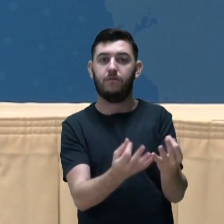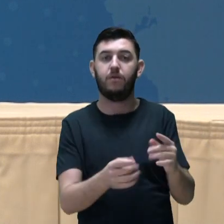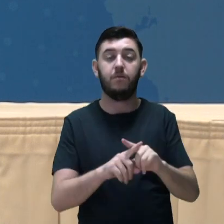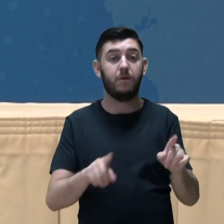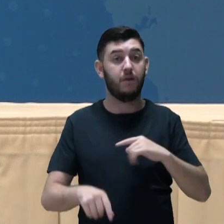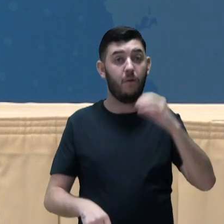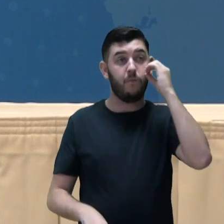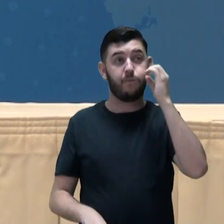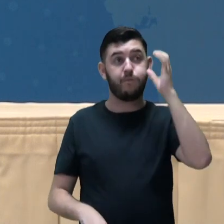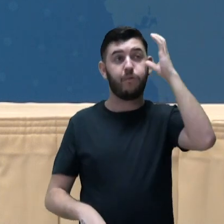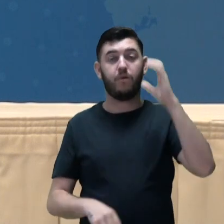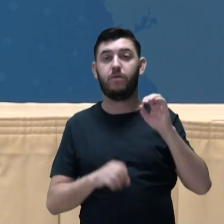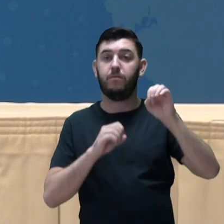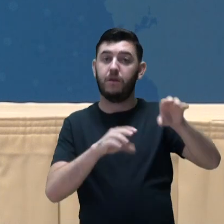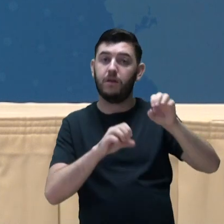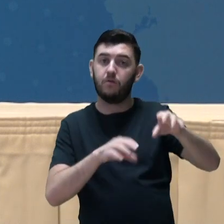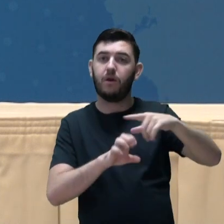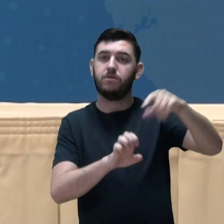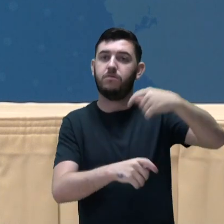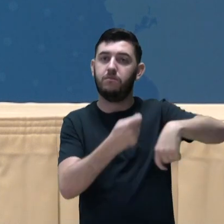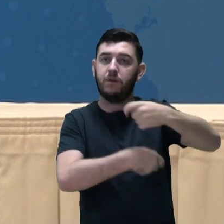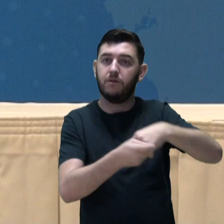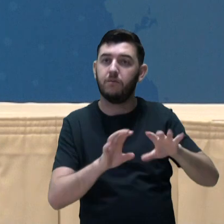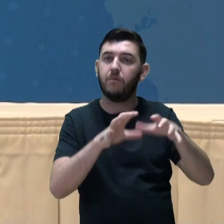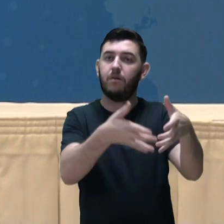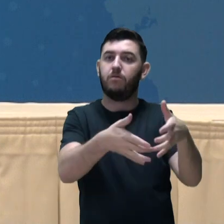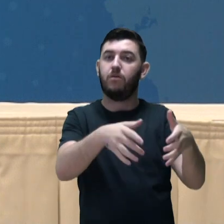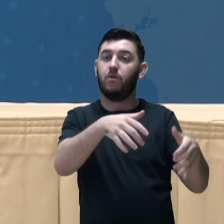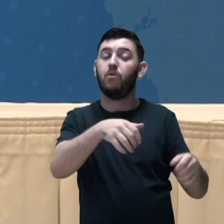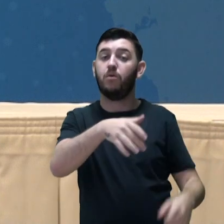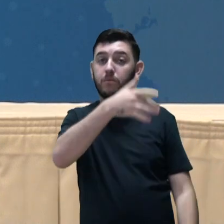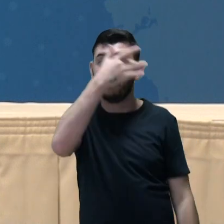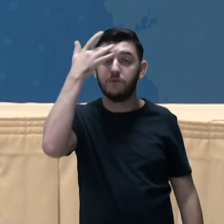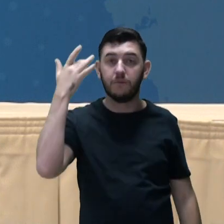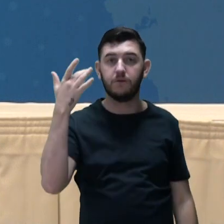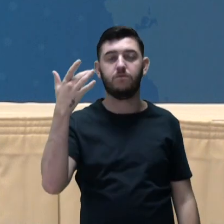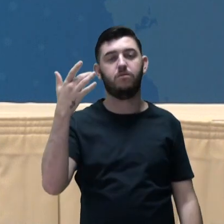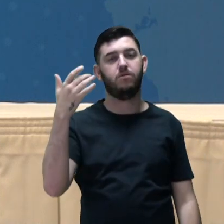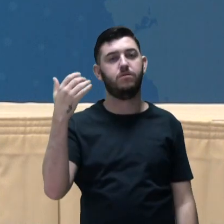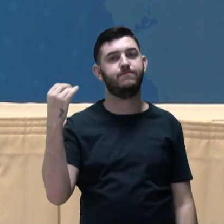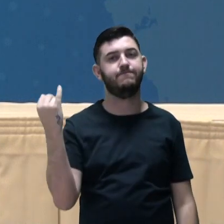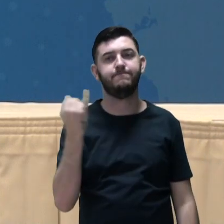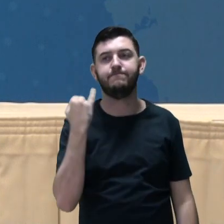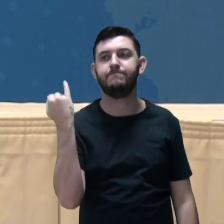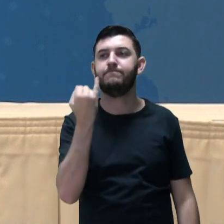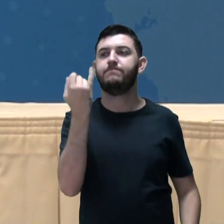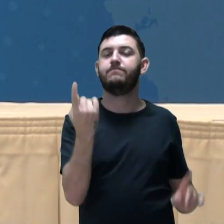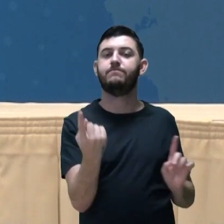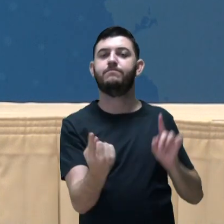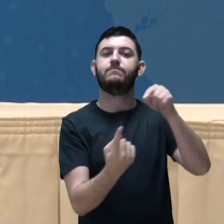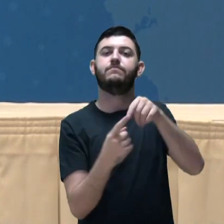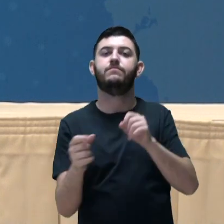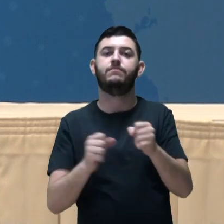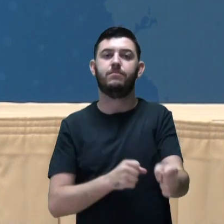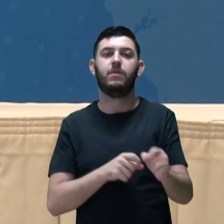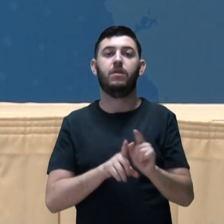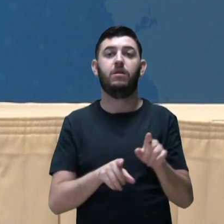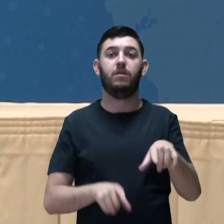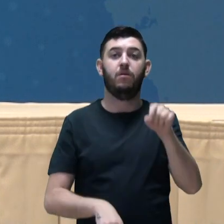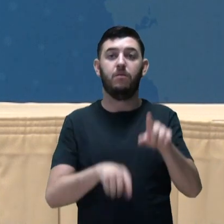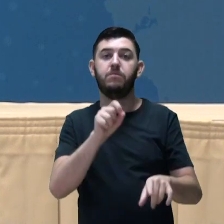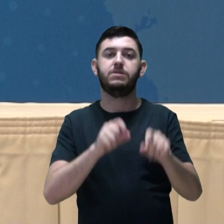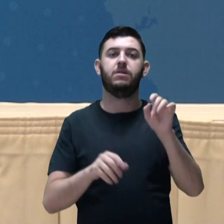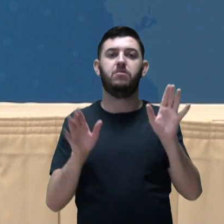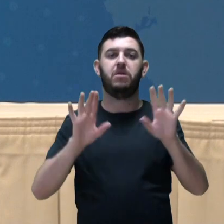Levar conhecimento, levar educação empreendedora para essas pessoas é fundamental para que esta opção por